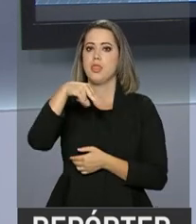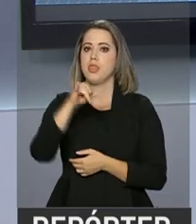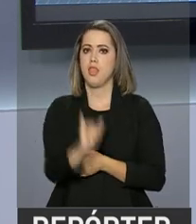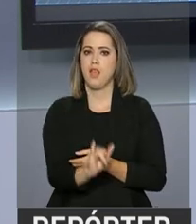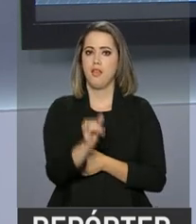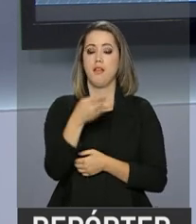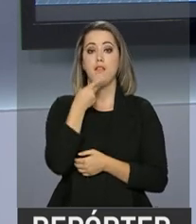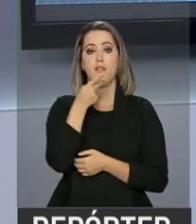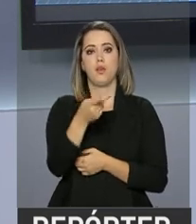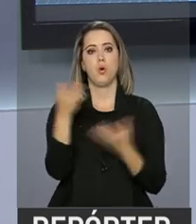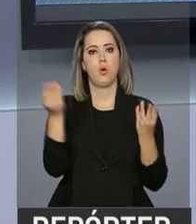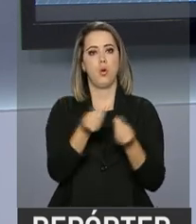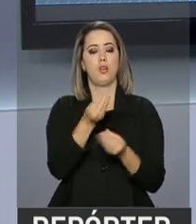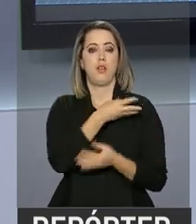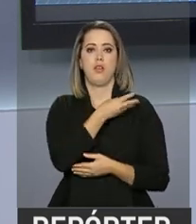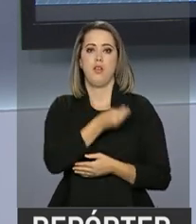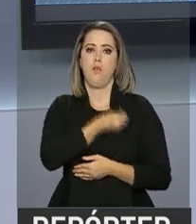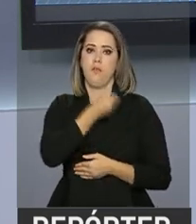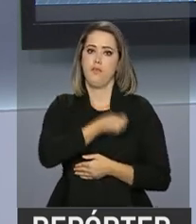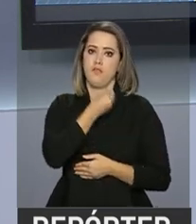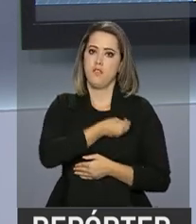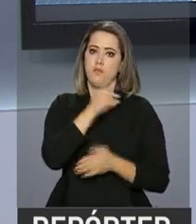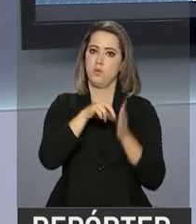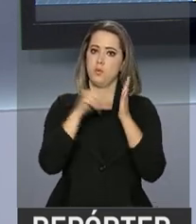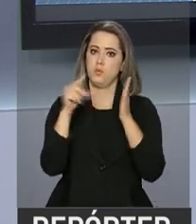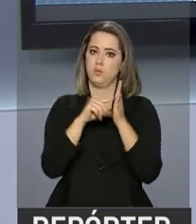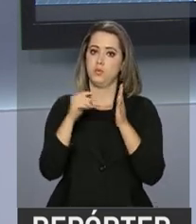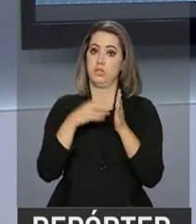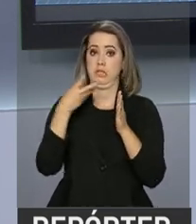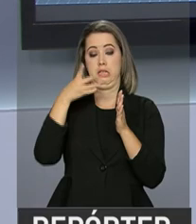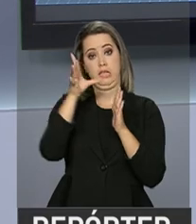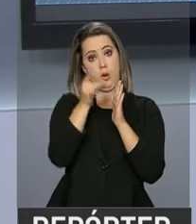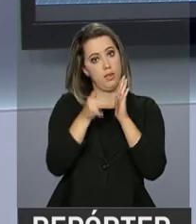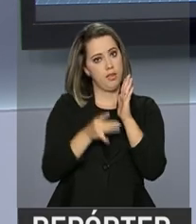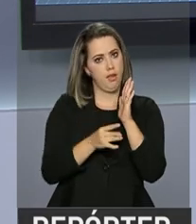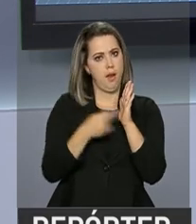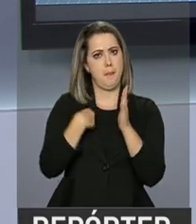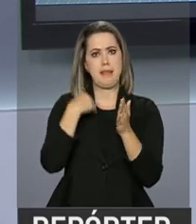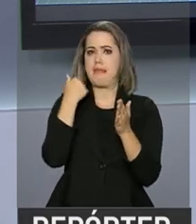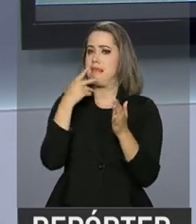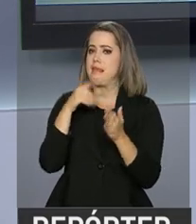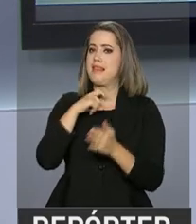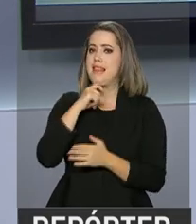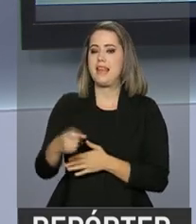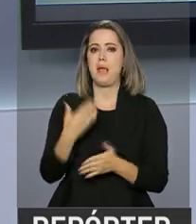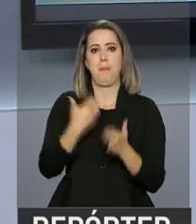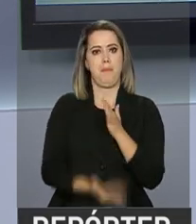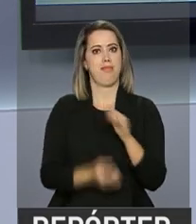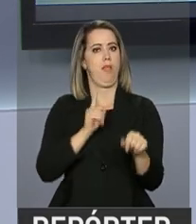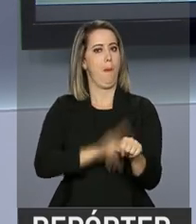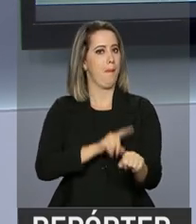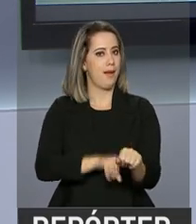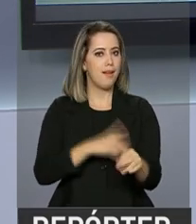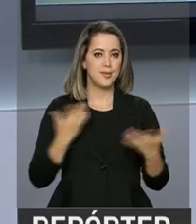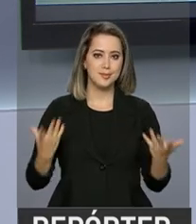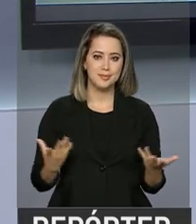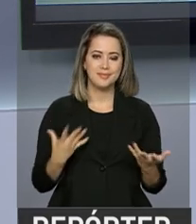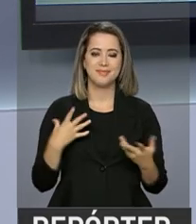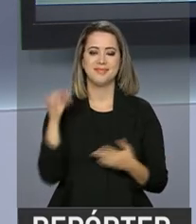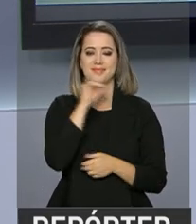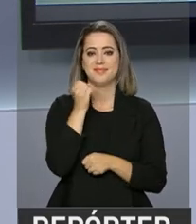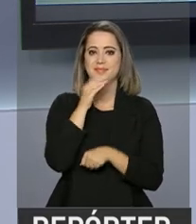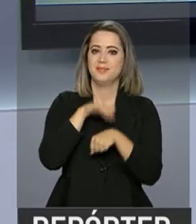repórter Ney Pereira está ao vivo no Palácio do Planalto com as informações para que ninguém perca o prazo. Olá, Ney. Boa noite.